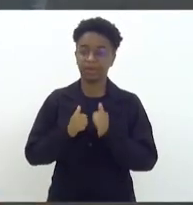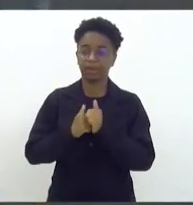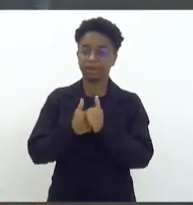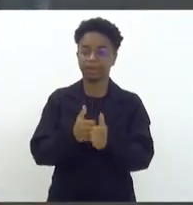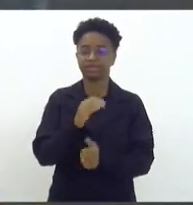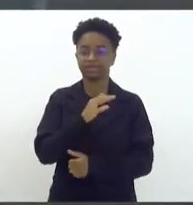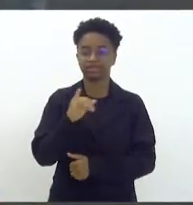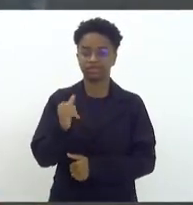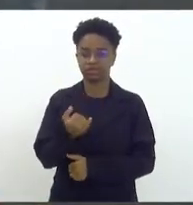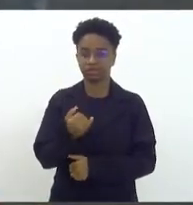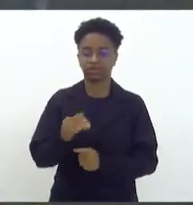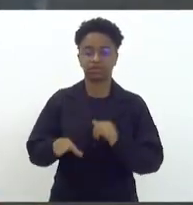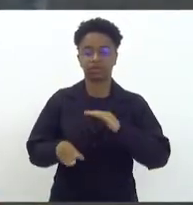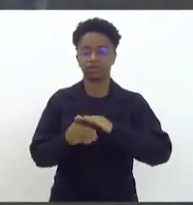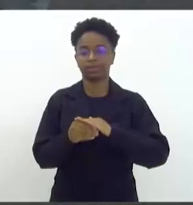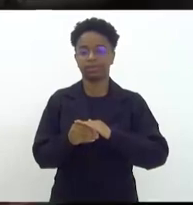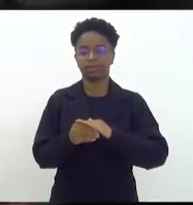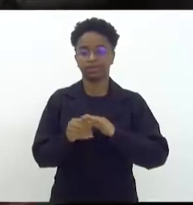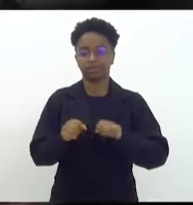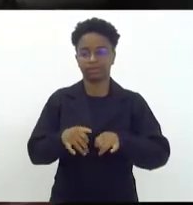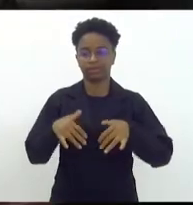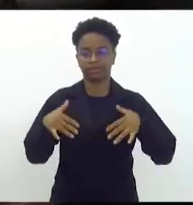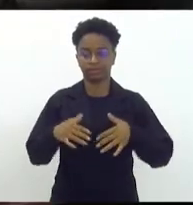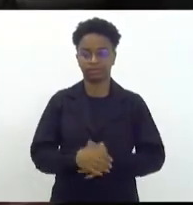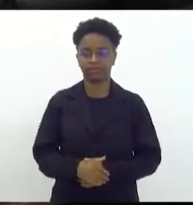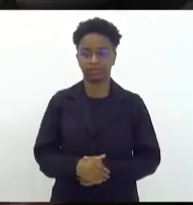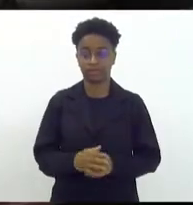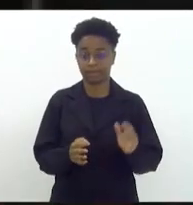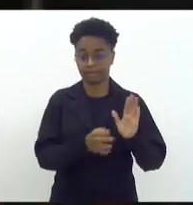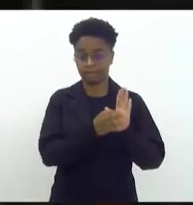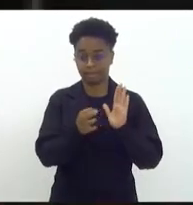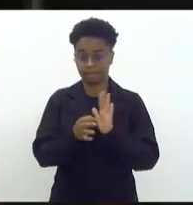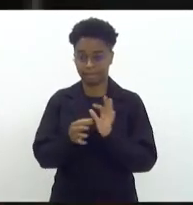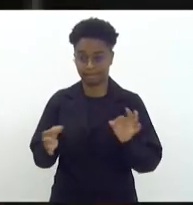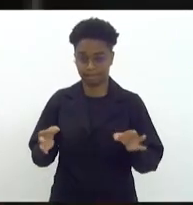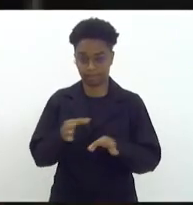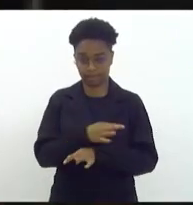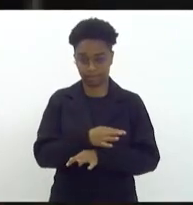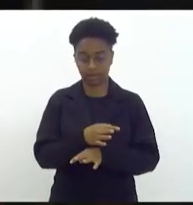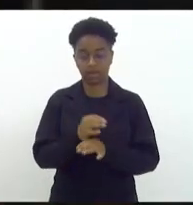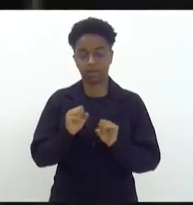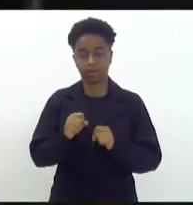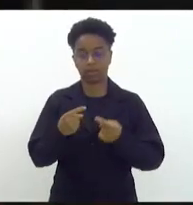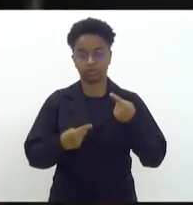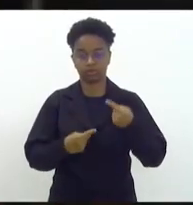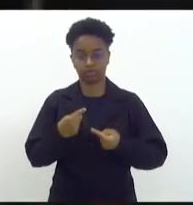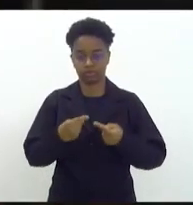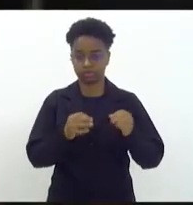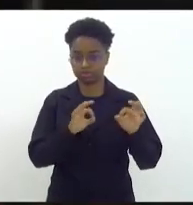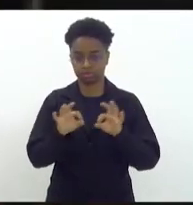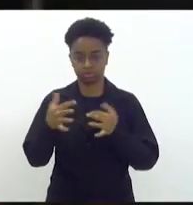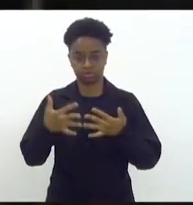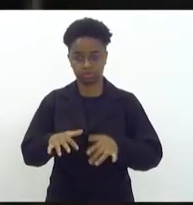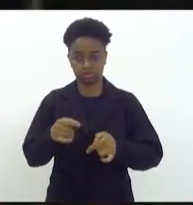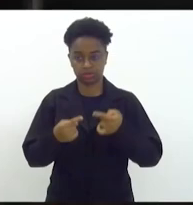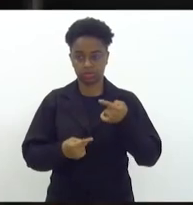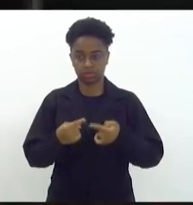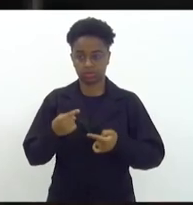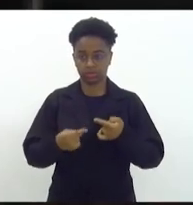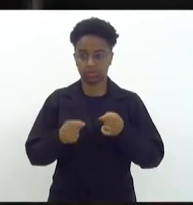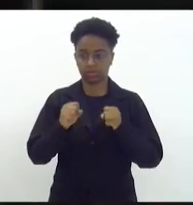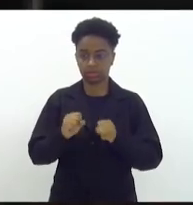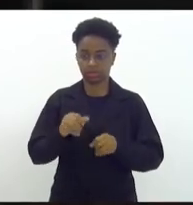CCJ, as emendas de plenário. Com os pareceres emitidos, em discussão, não havendo o queira discutir,